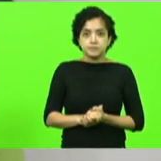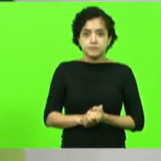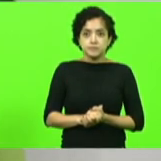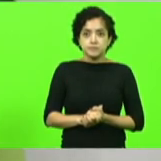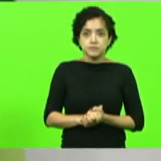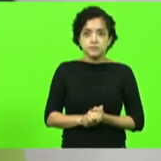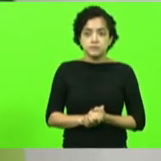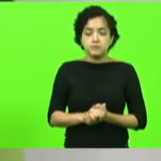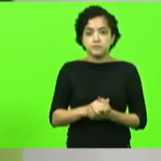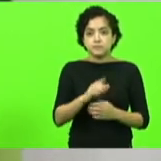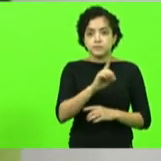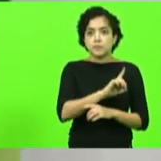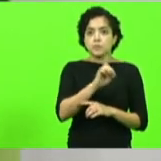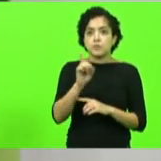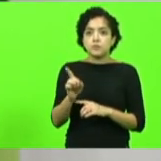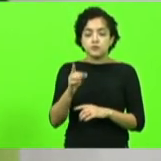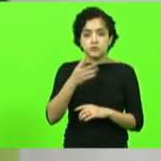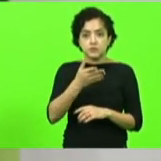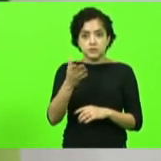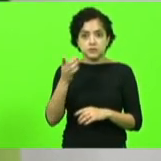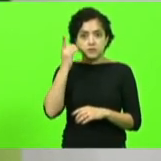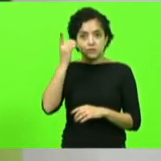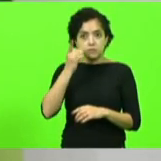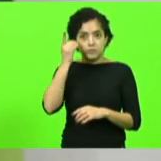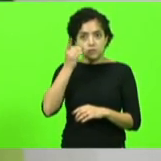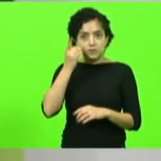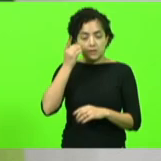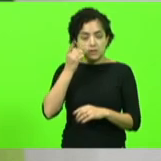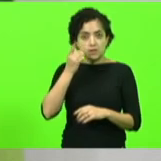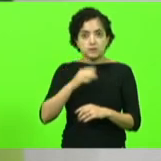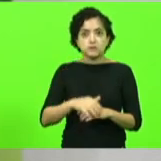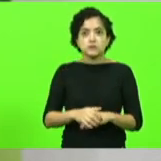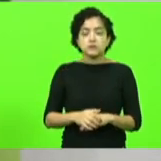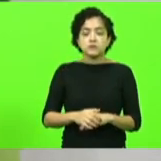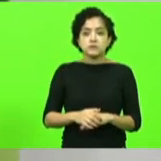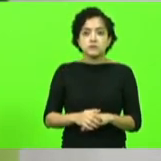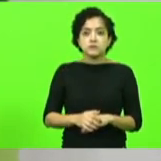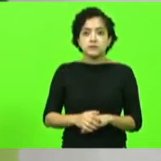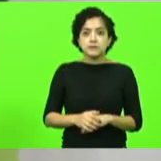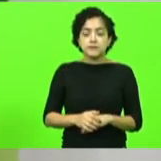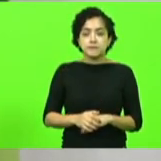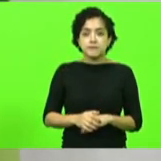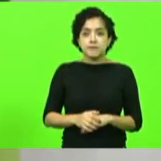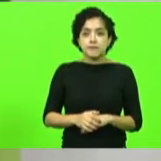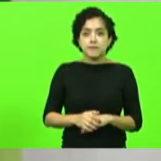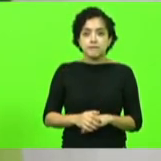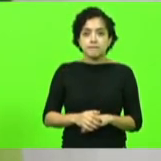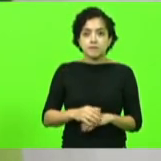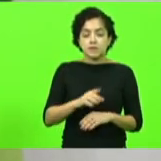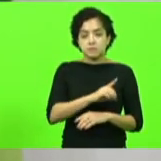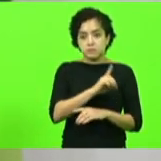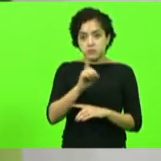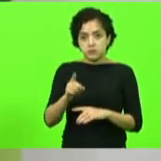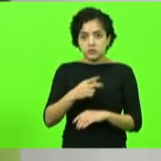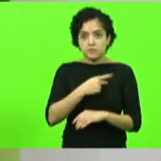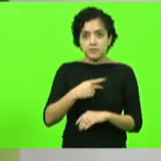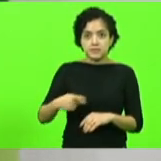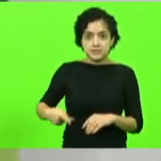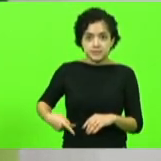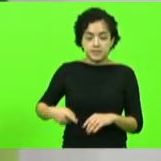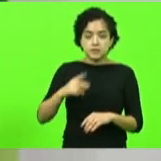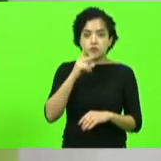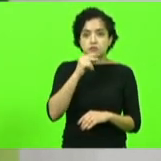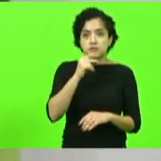bom dia senhores deputados bom dia comunidade catarinense bom dia presidente Kennedy Nunes